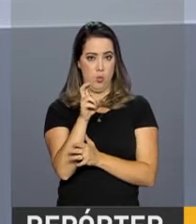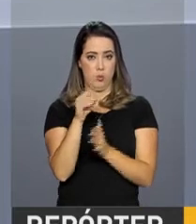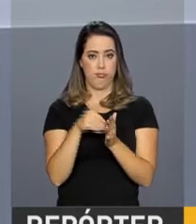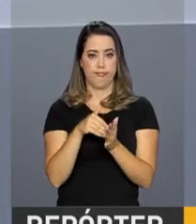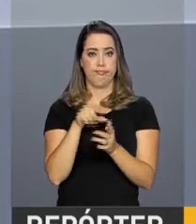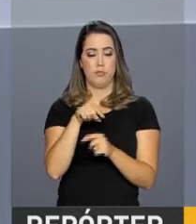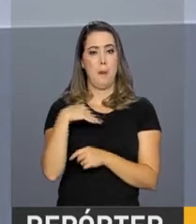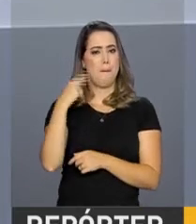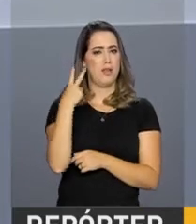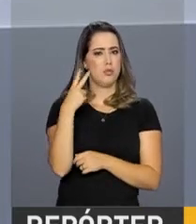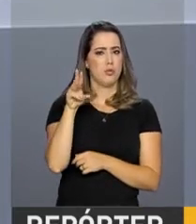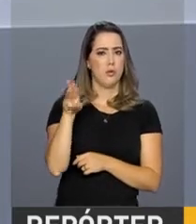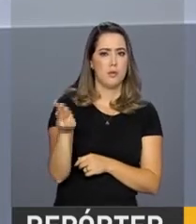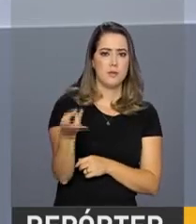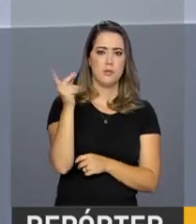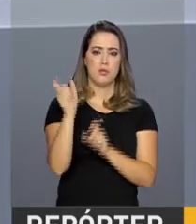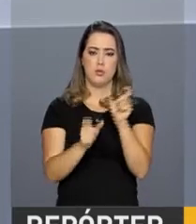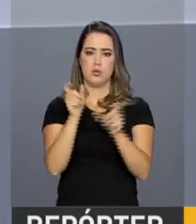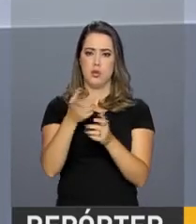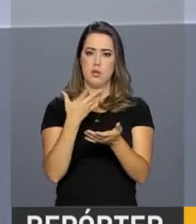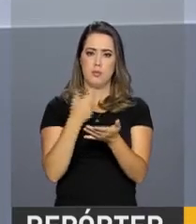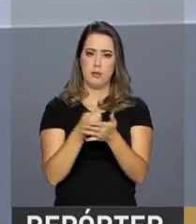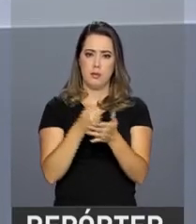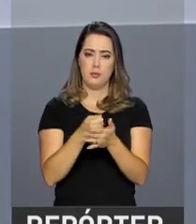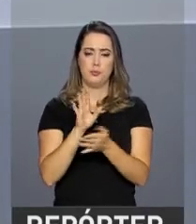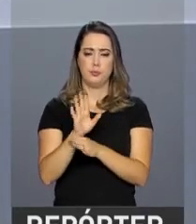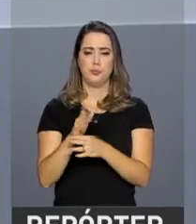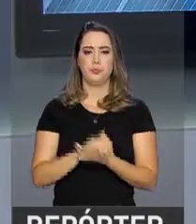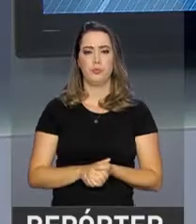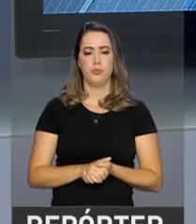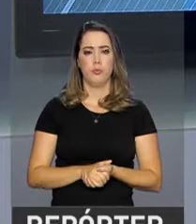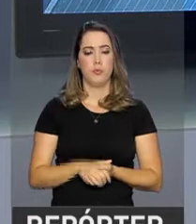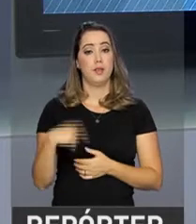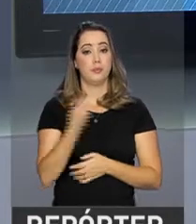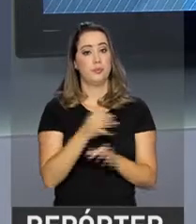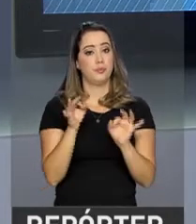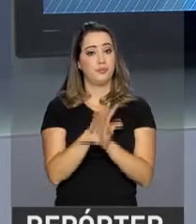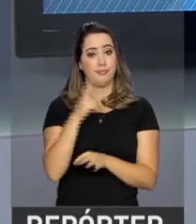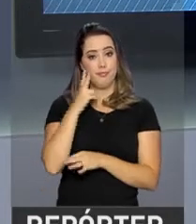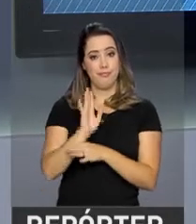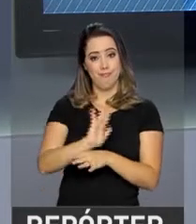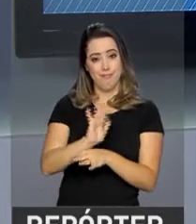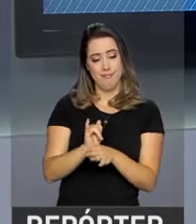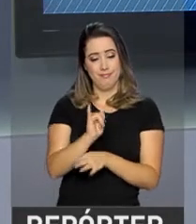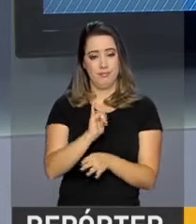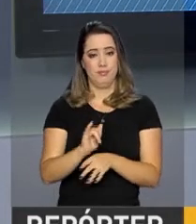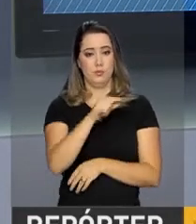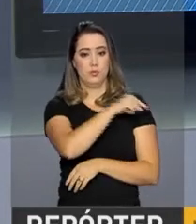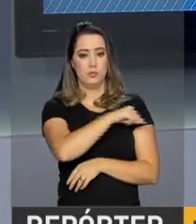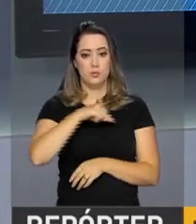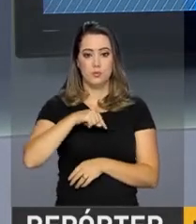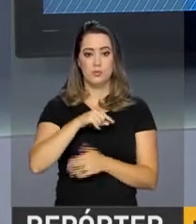bilhões e 600 milhões de reais para o pagamento dos benefícios. E nós ficamos por aqui. Você pode rever as